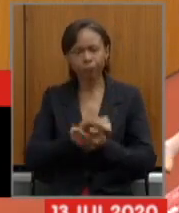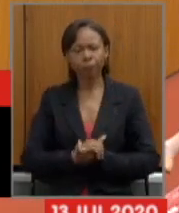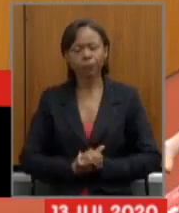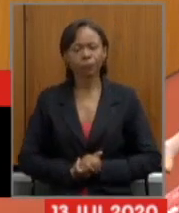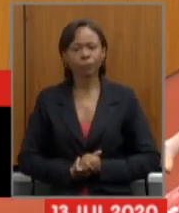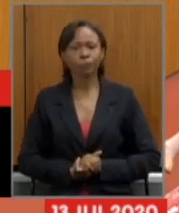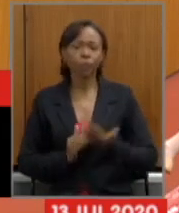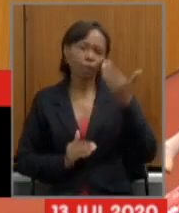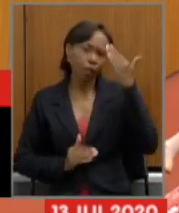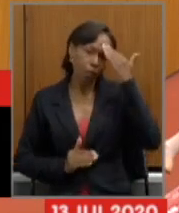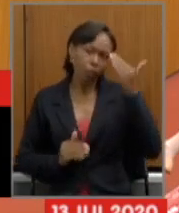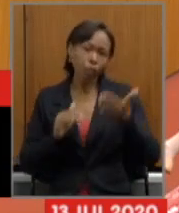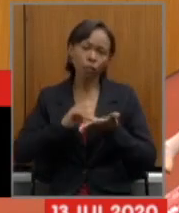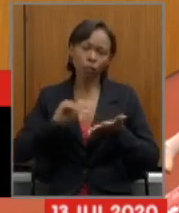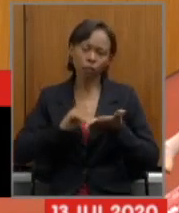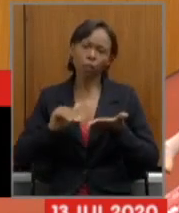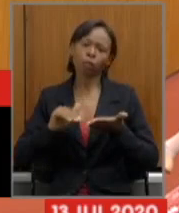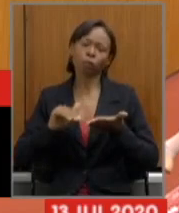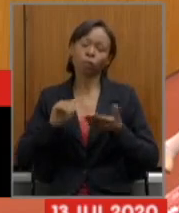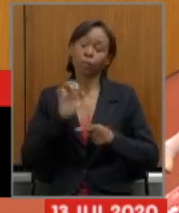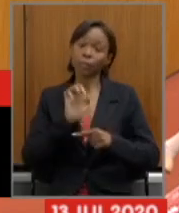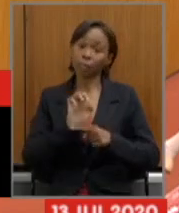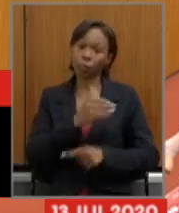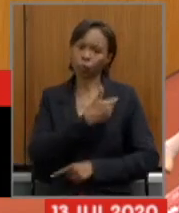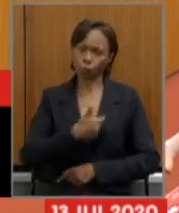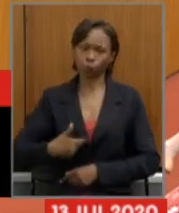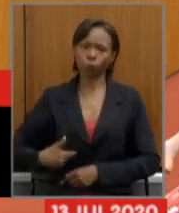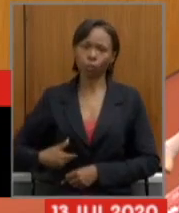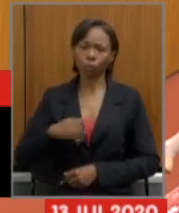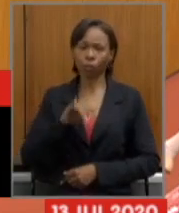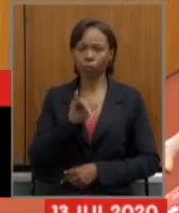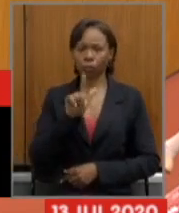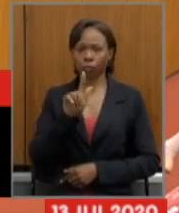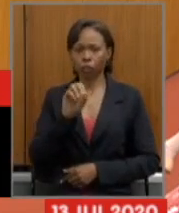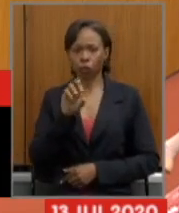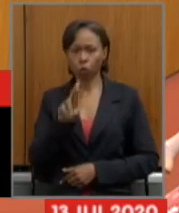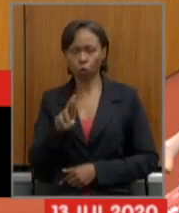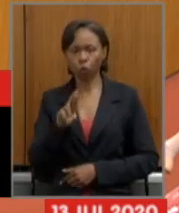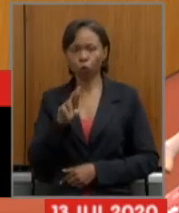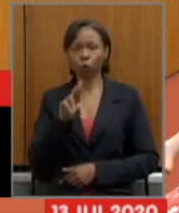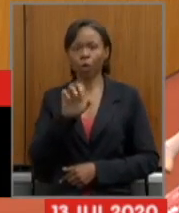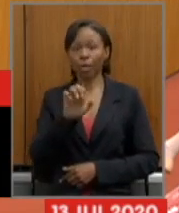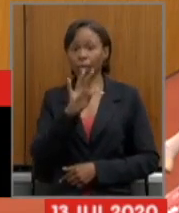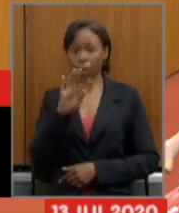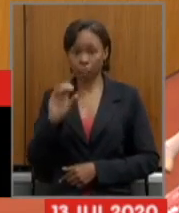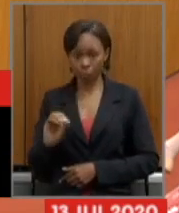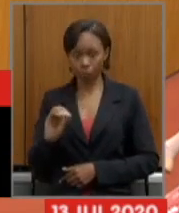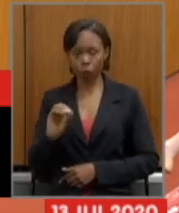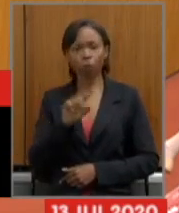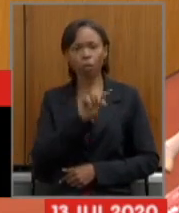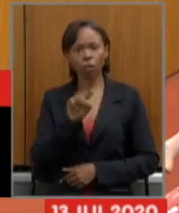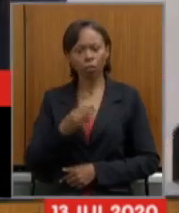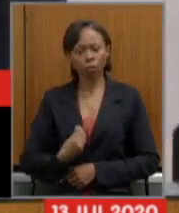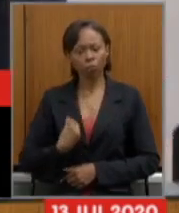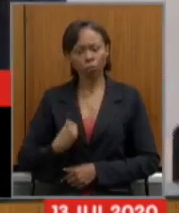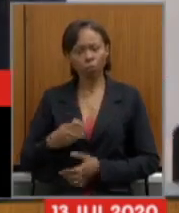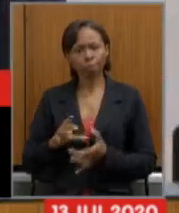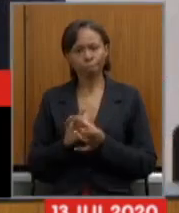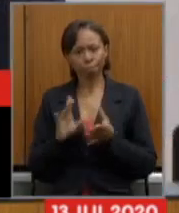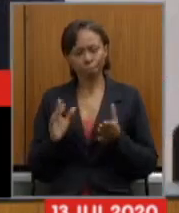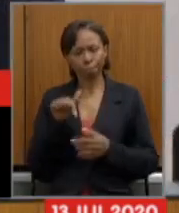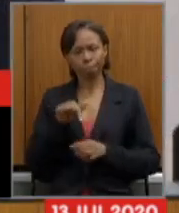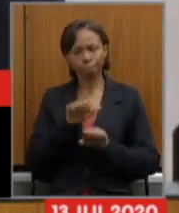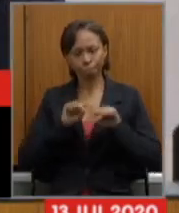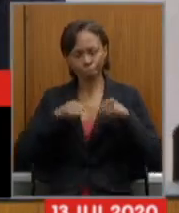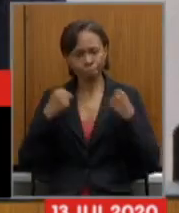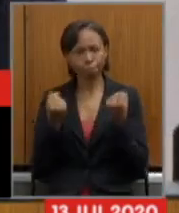Agradeço ao secretário de Estado de Governo, Igor Mascarenha Zeto, pela disponibilidade em participar deste seminário, pela